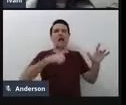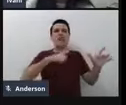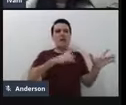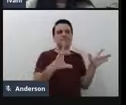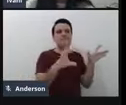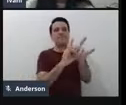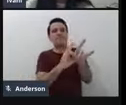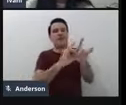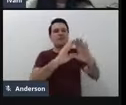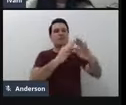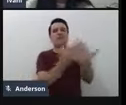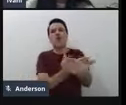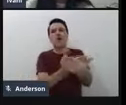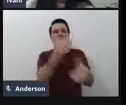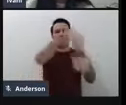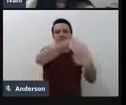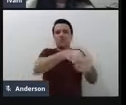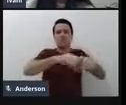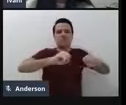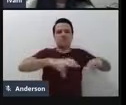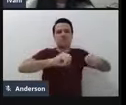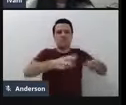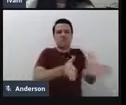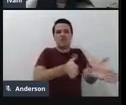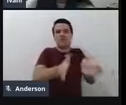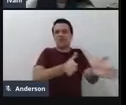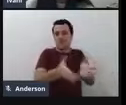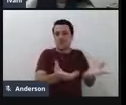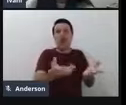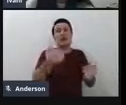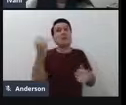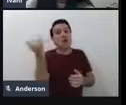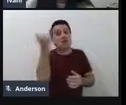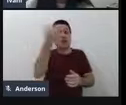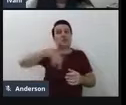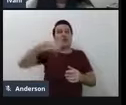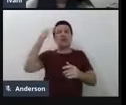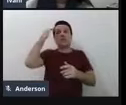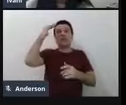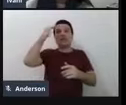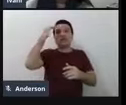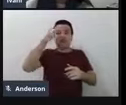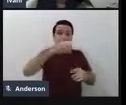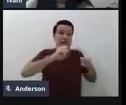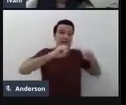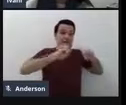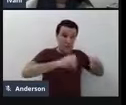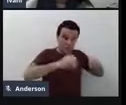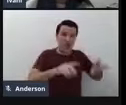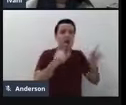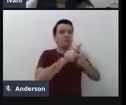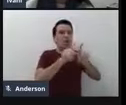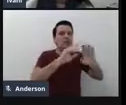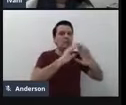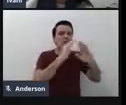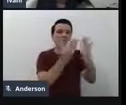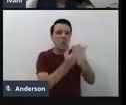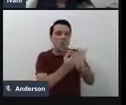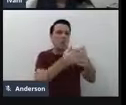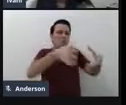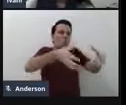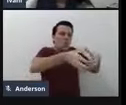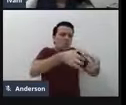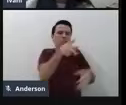e é isso que é importante, né, a gente entender que a educação, que a escola, que os professores,